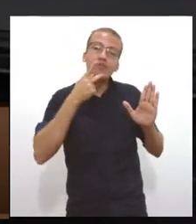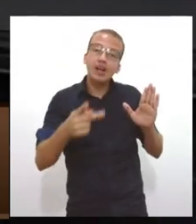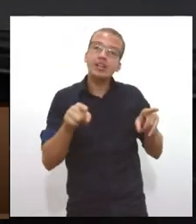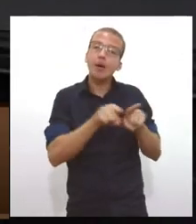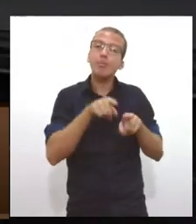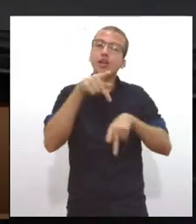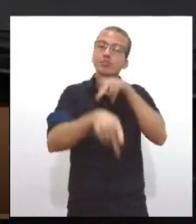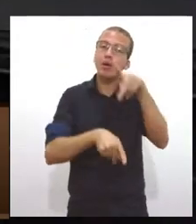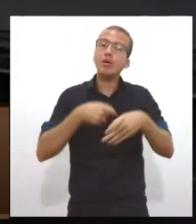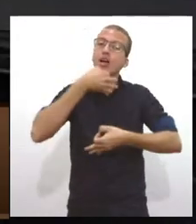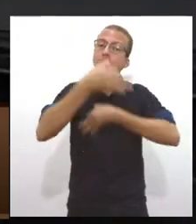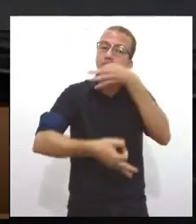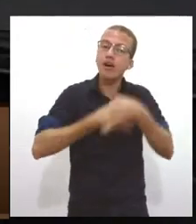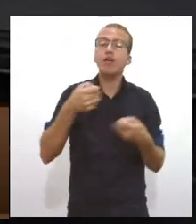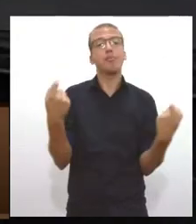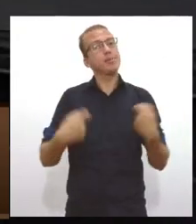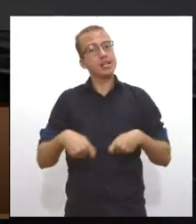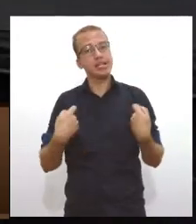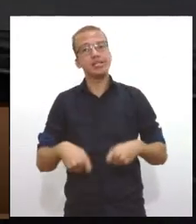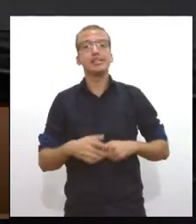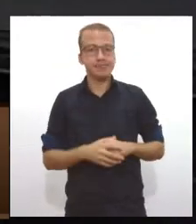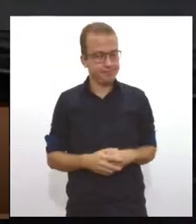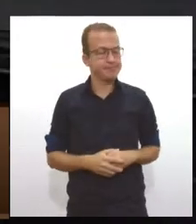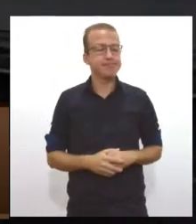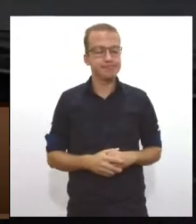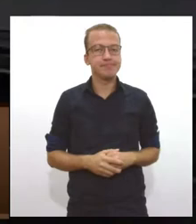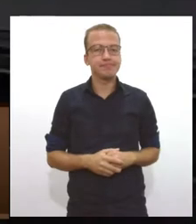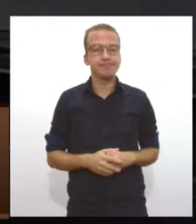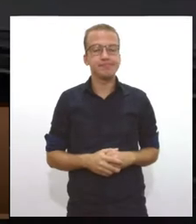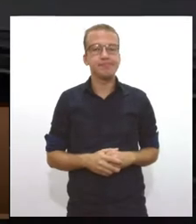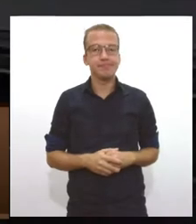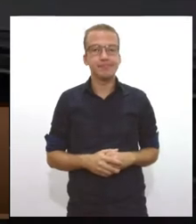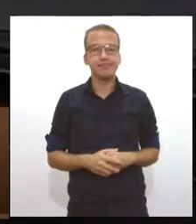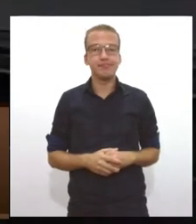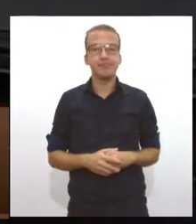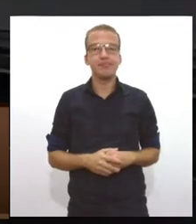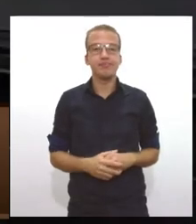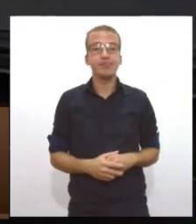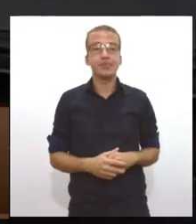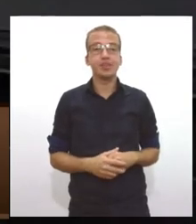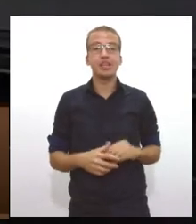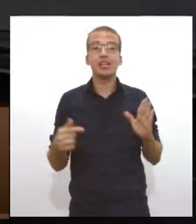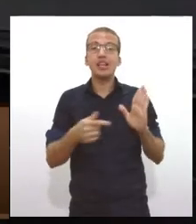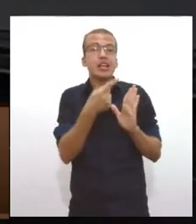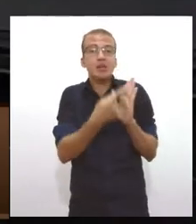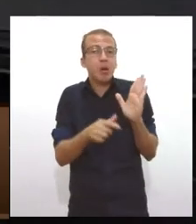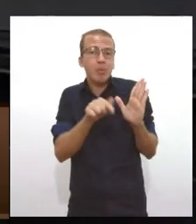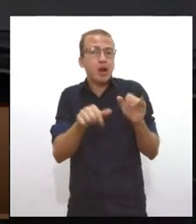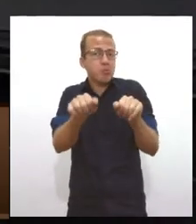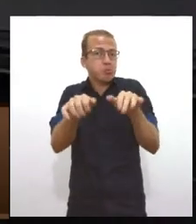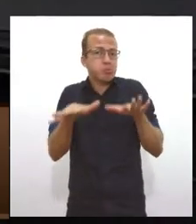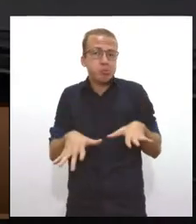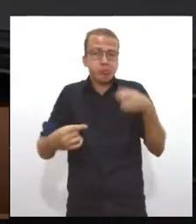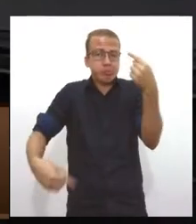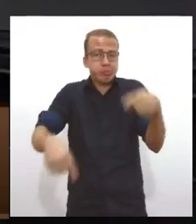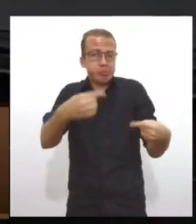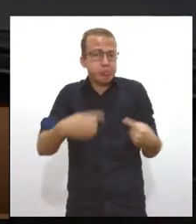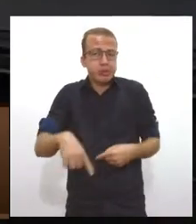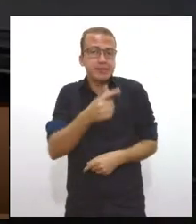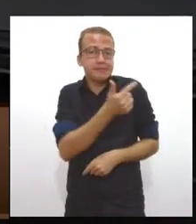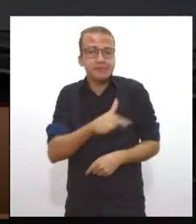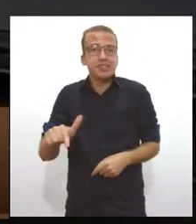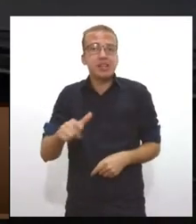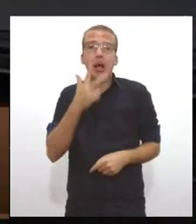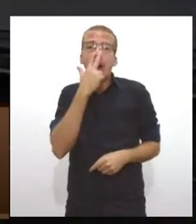pública dentro do licenciamento ambiental em um projeto que não teve audiência pública. Então, você vê a hipocrisia do